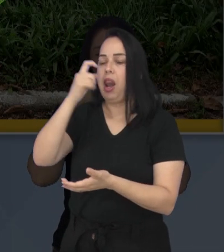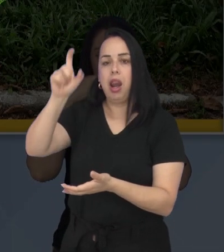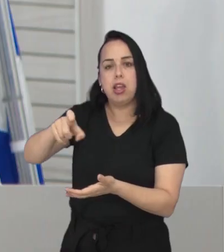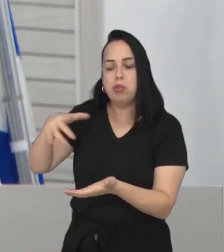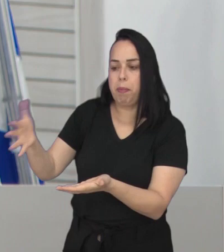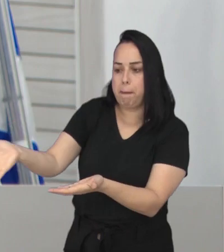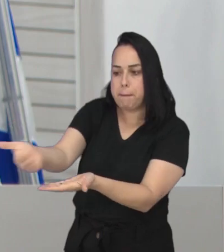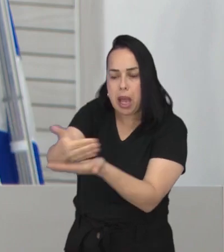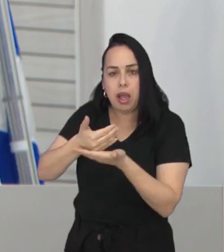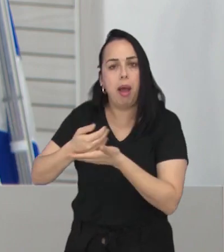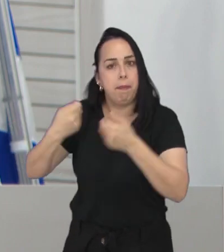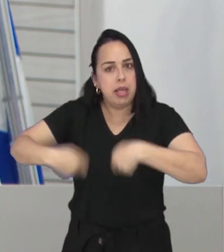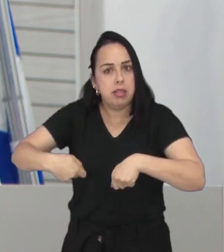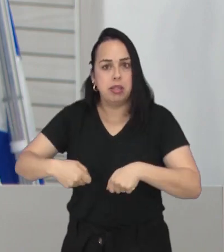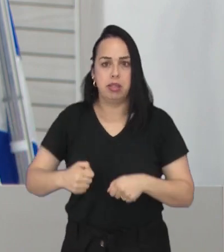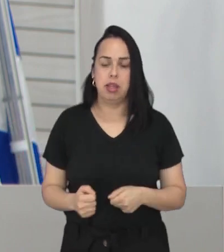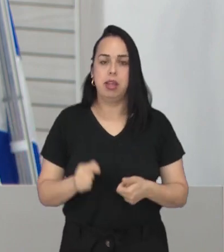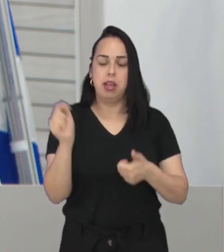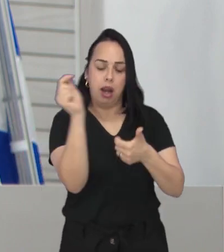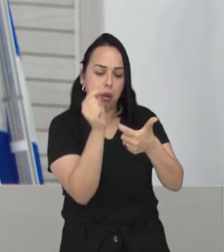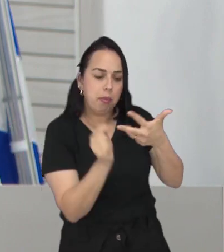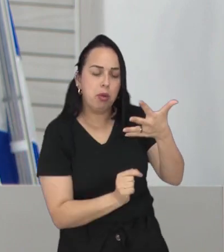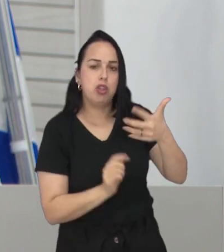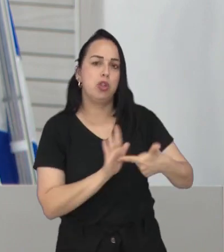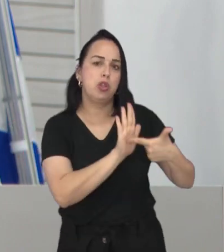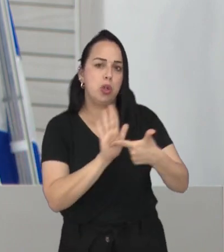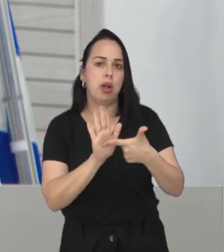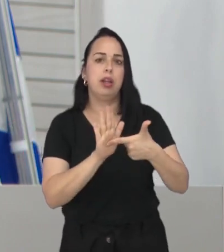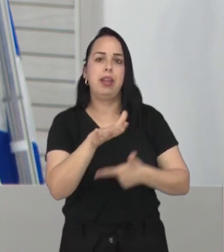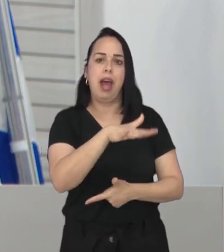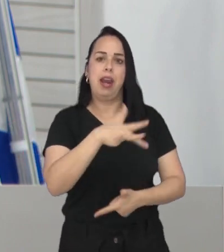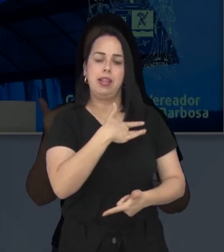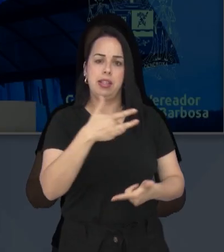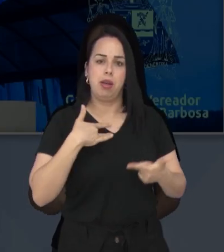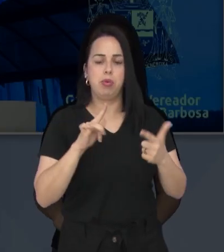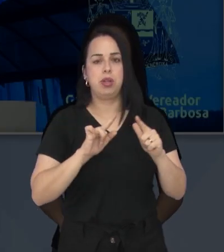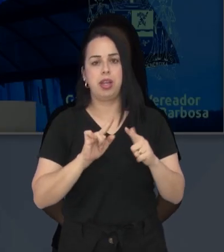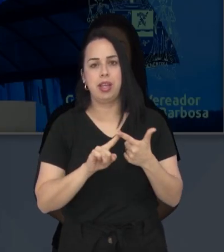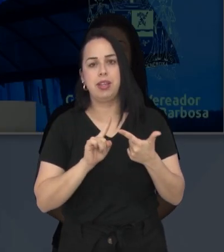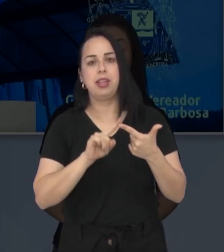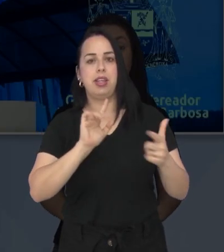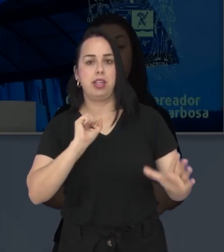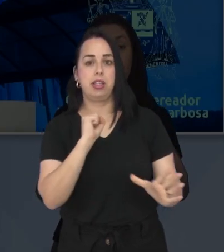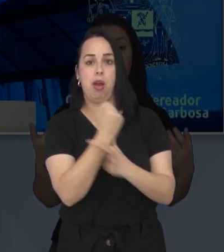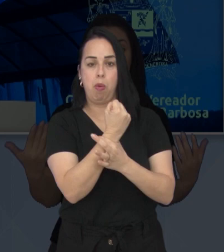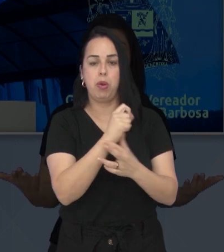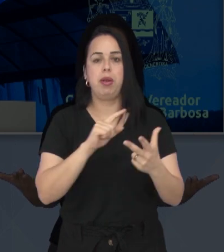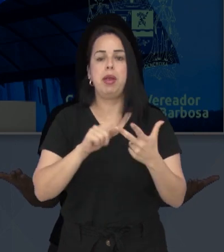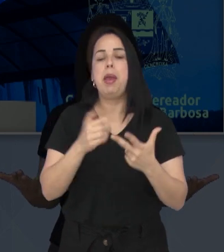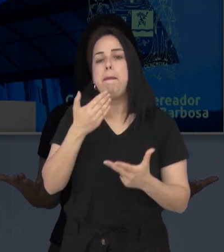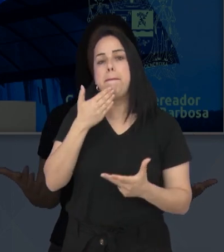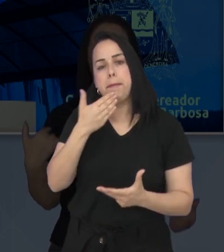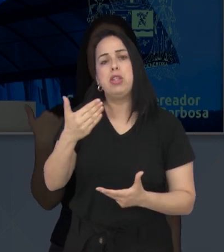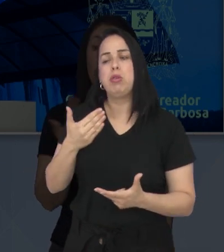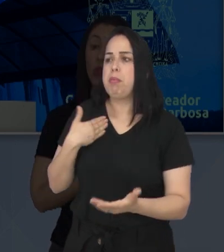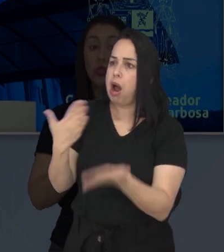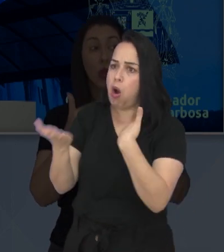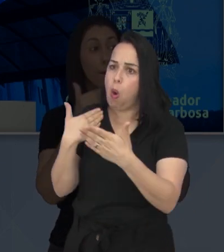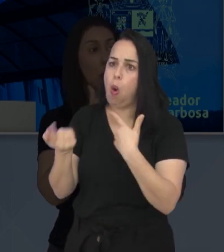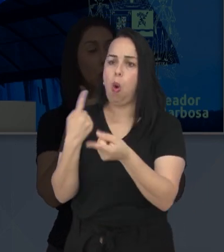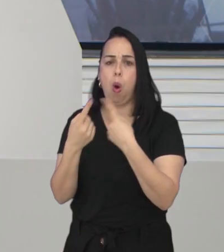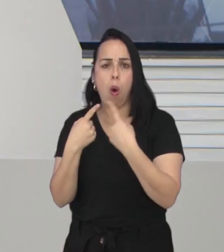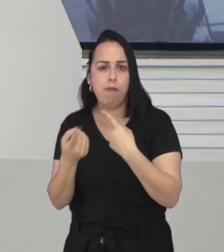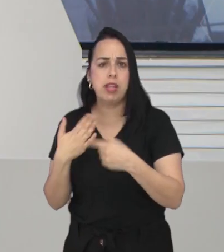bairros. Doutor José Cláudio ainda fez apontamentos de melhorias na saúde e segurança e pediu mais diálogo com o Poder